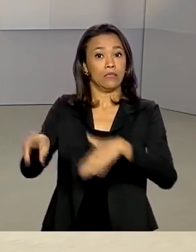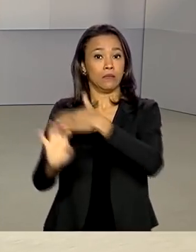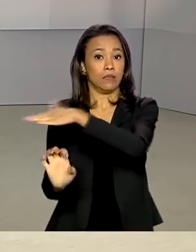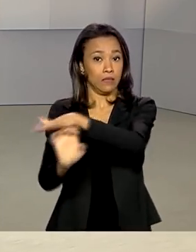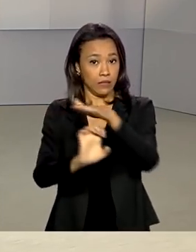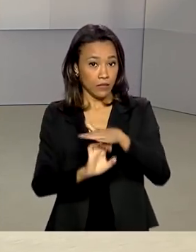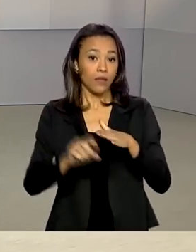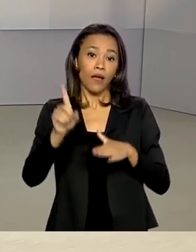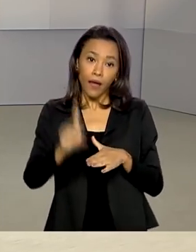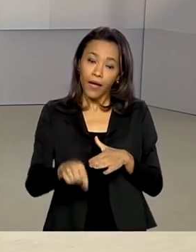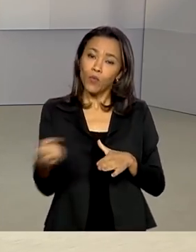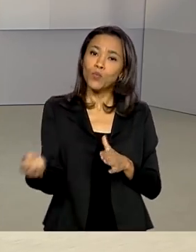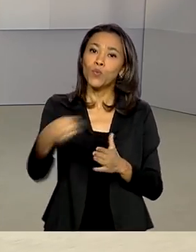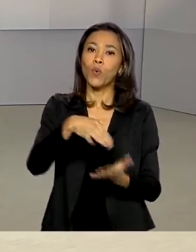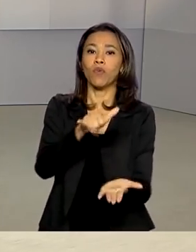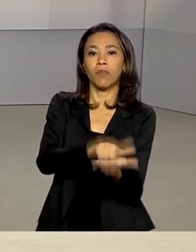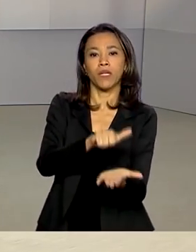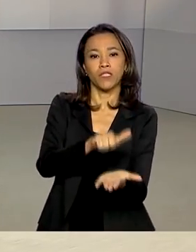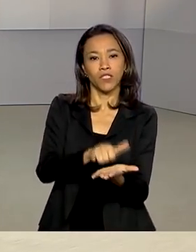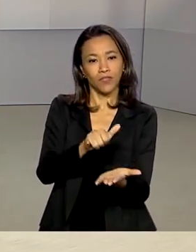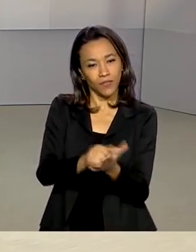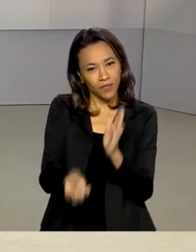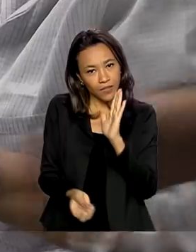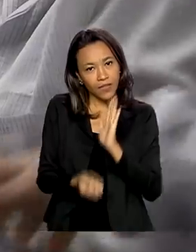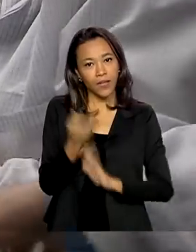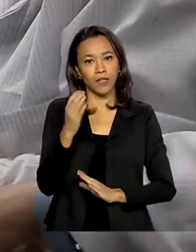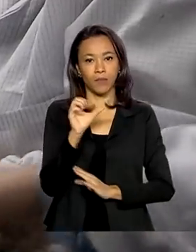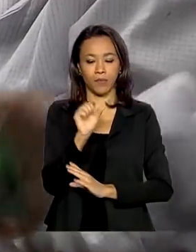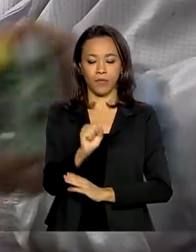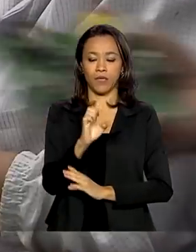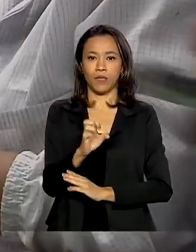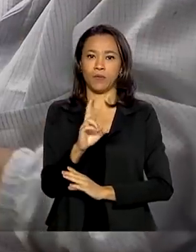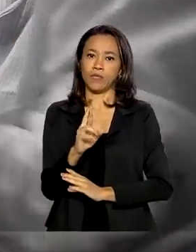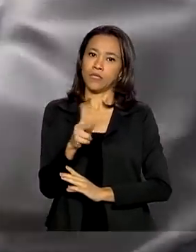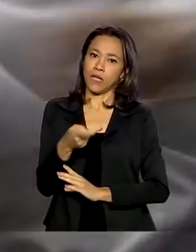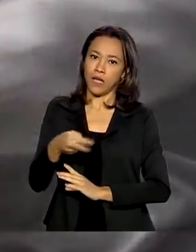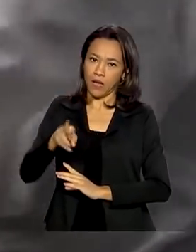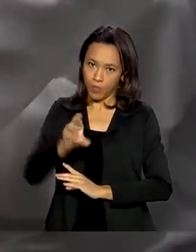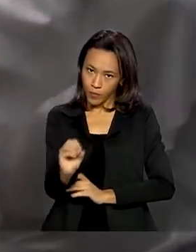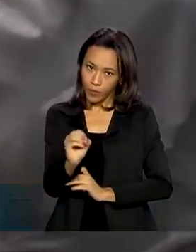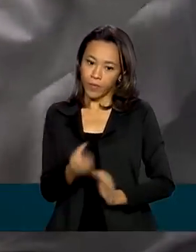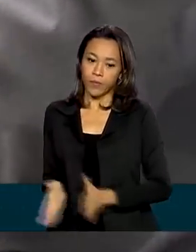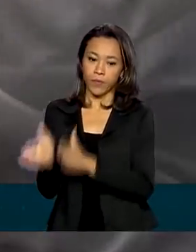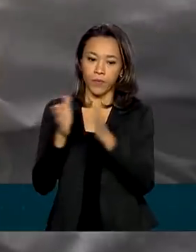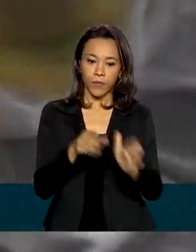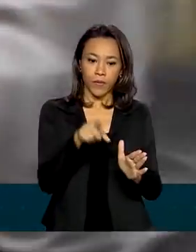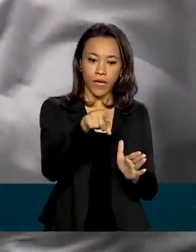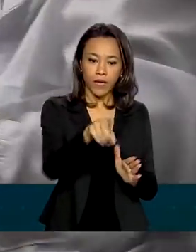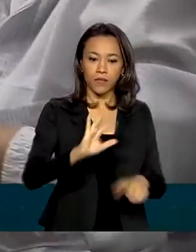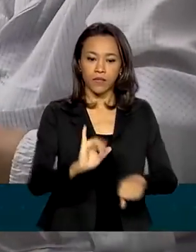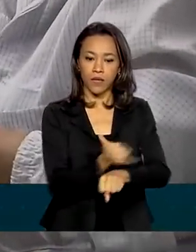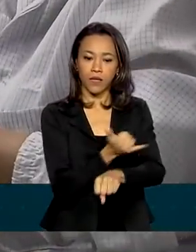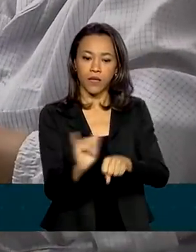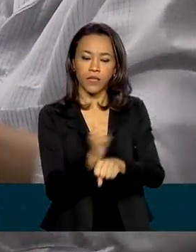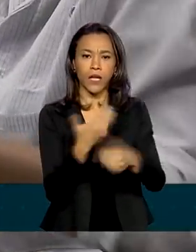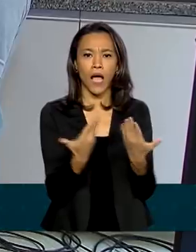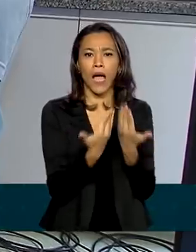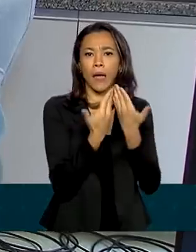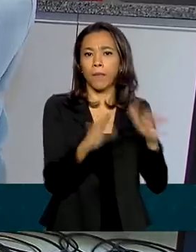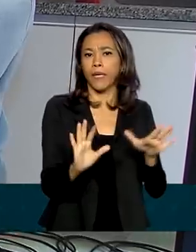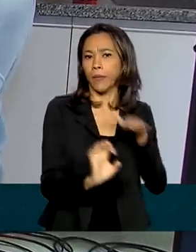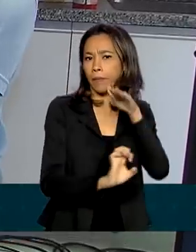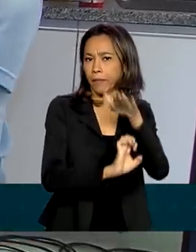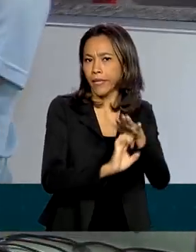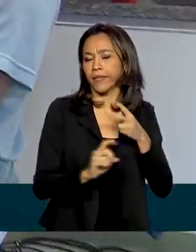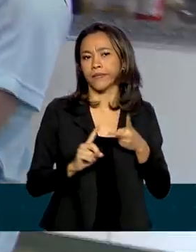aplicativo desenvolvido pelo Serpro. A ferramenta vai possibilitar abrir uma empresa, fazer alterações